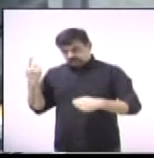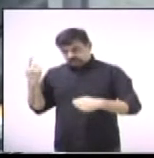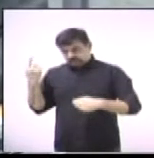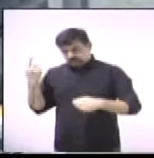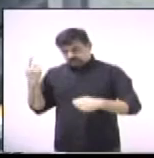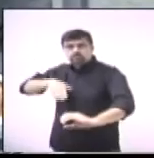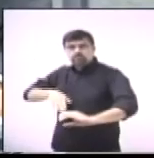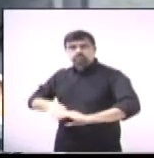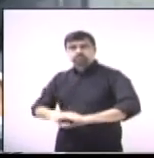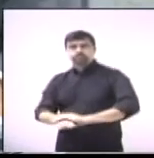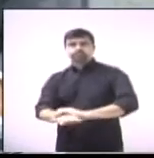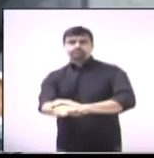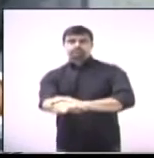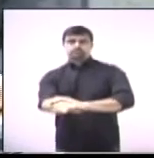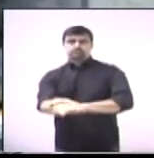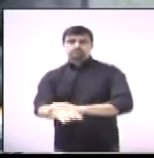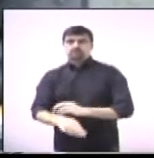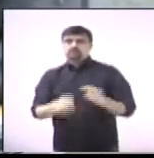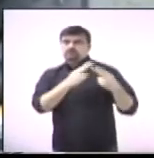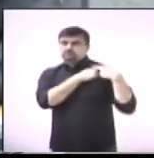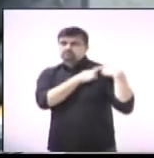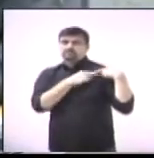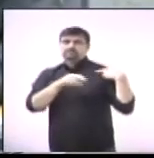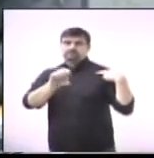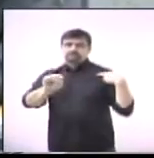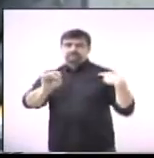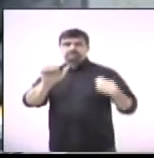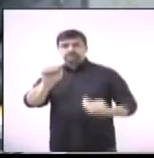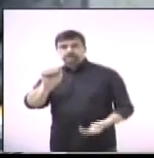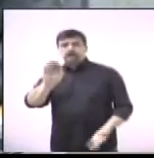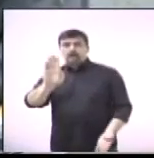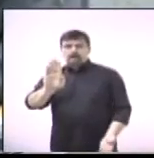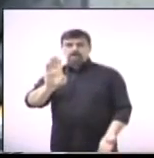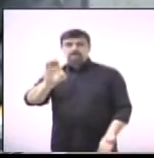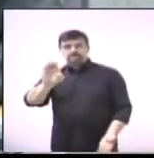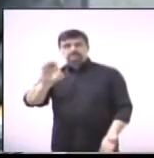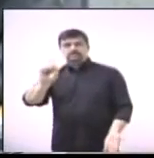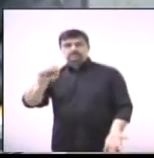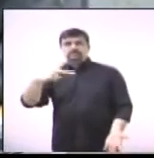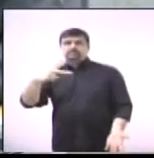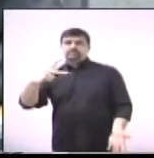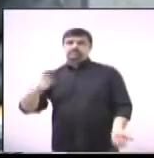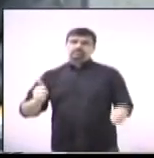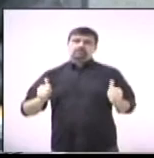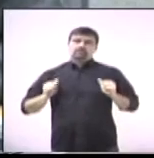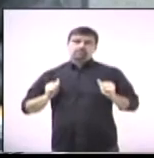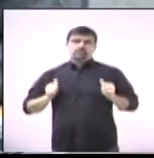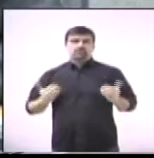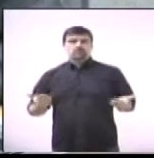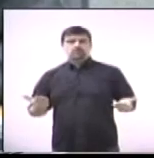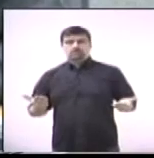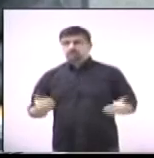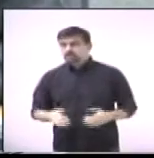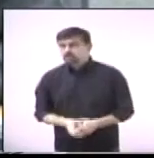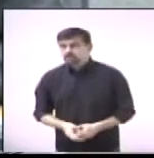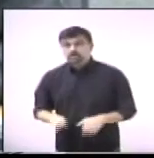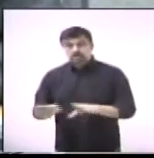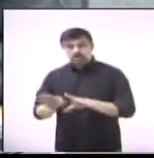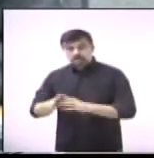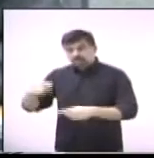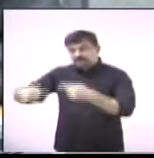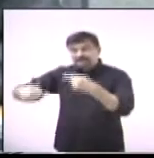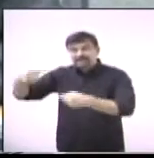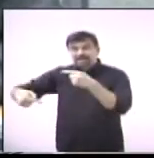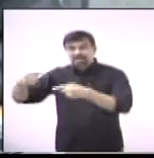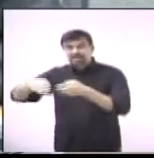assunto que eu acho importante, também vai ser debatido no fórum, assim como todos os outros, a questão das